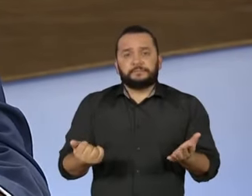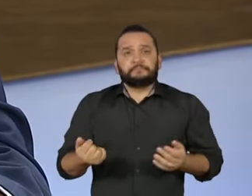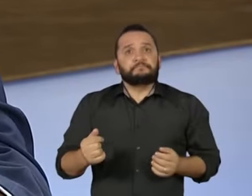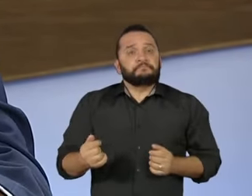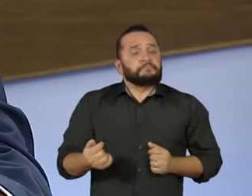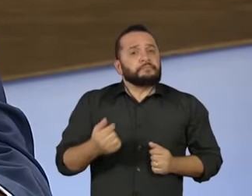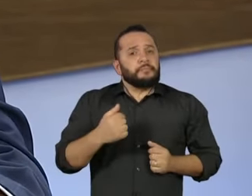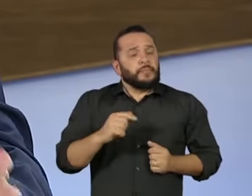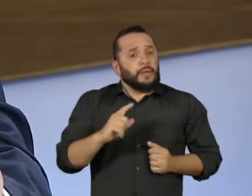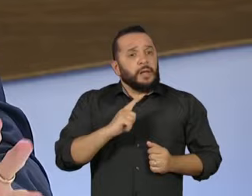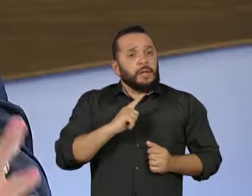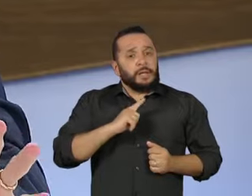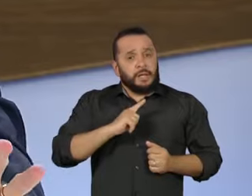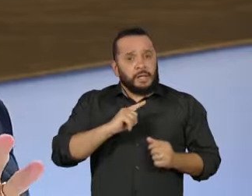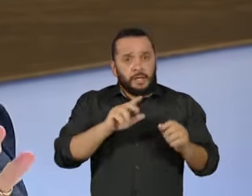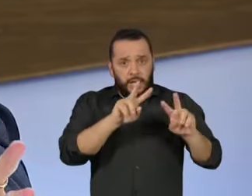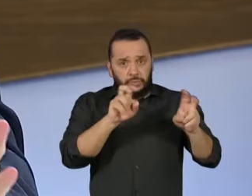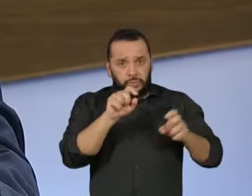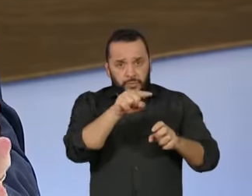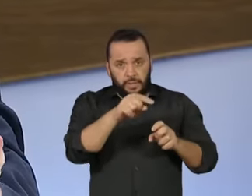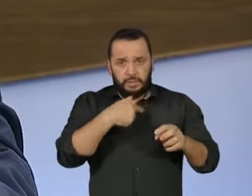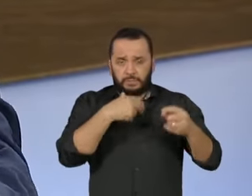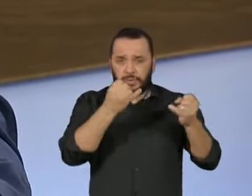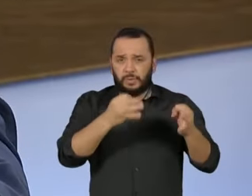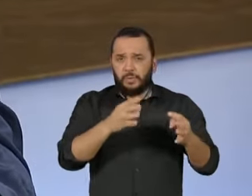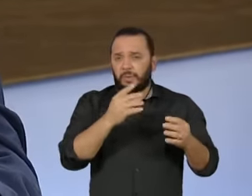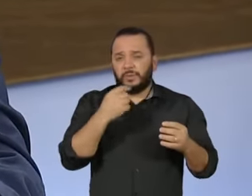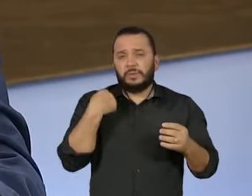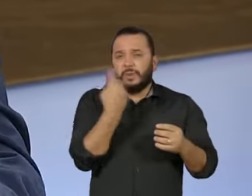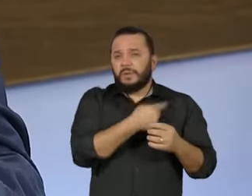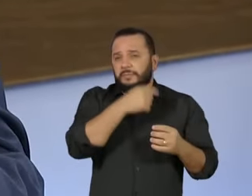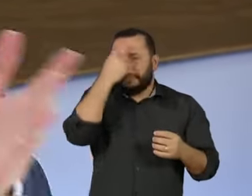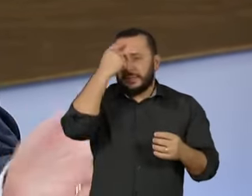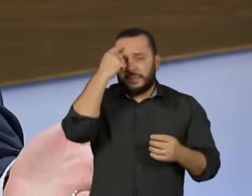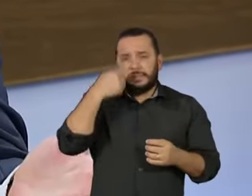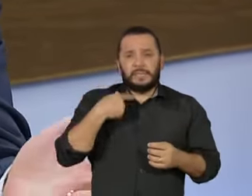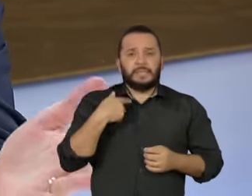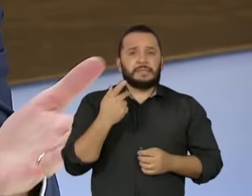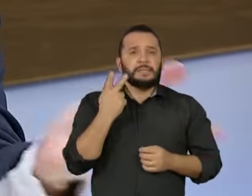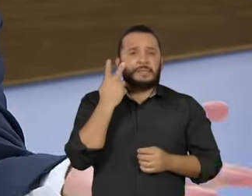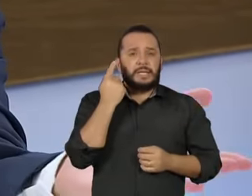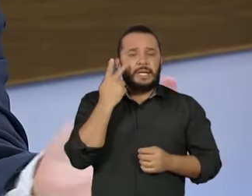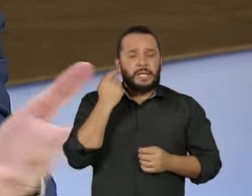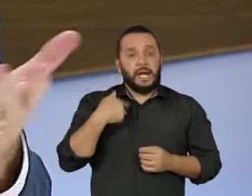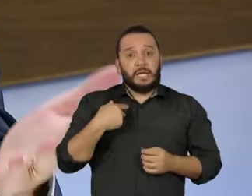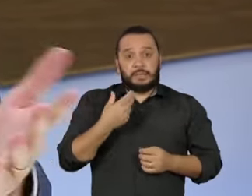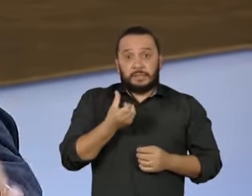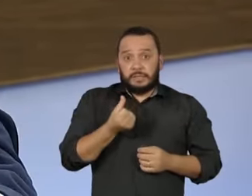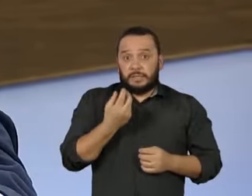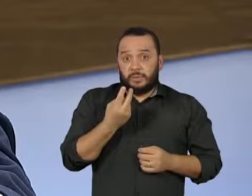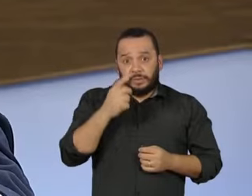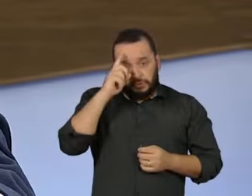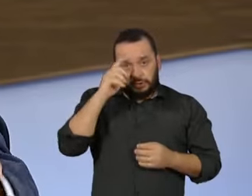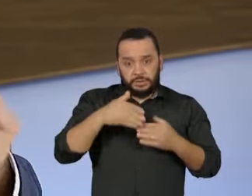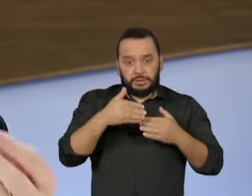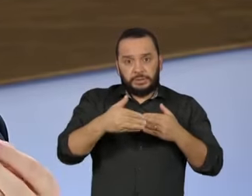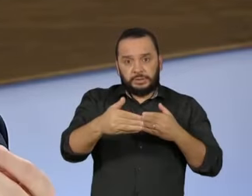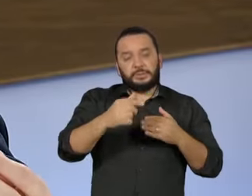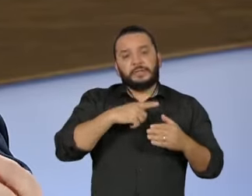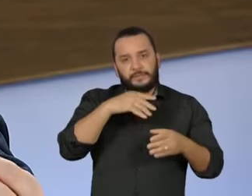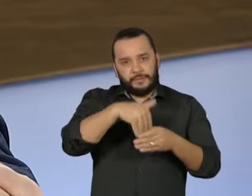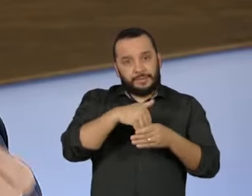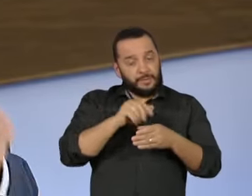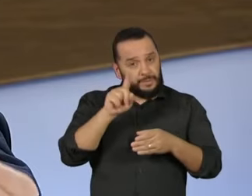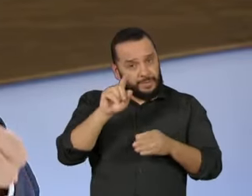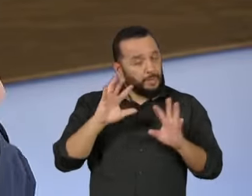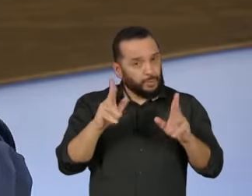inaugurou, a gente está numa situação de alto risco quando a gente pensa no Ceará. Daqui a 62 dias tem eleição lá também, todos os estados. O capitão